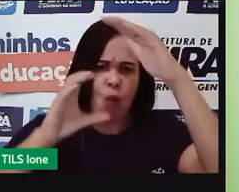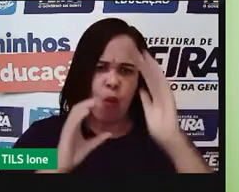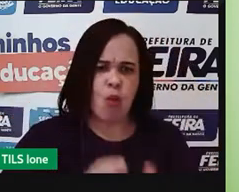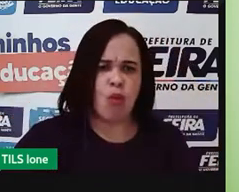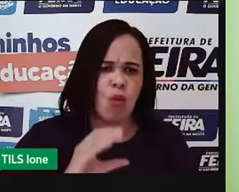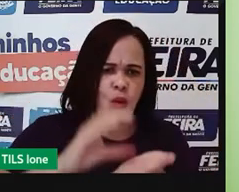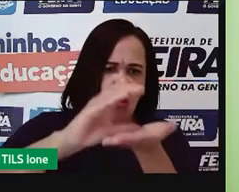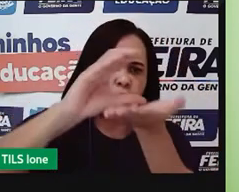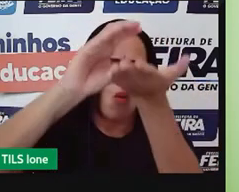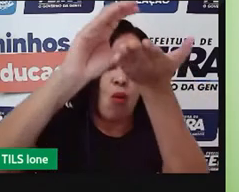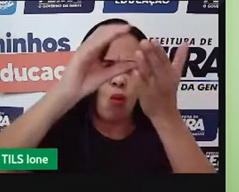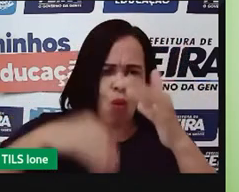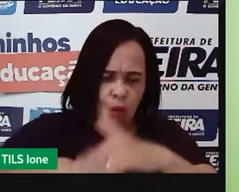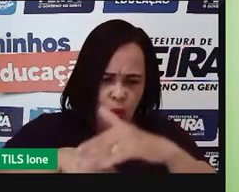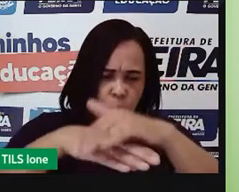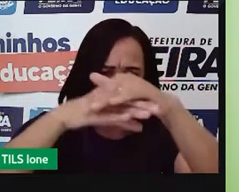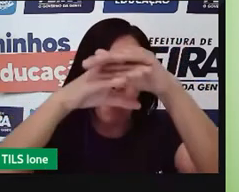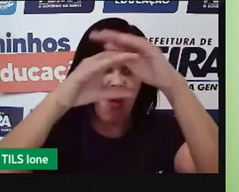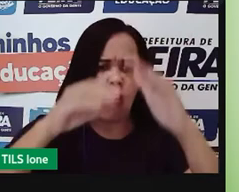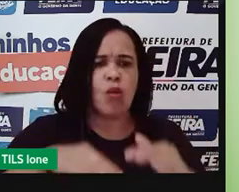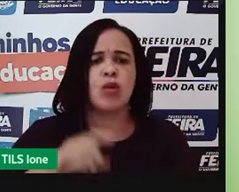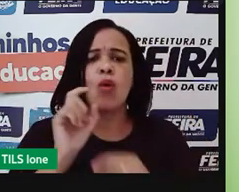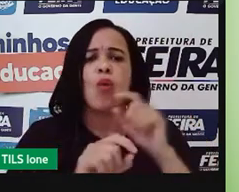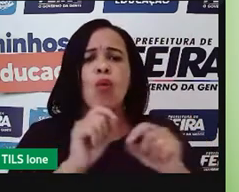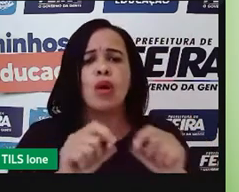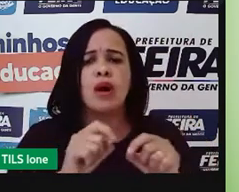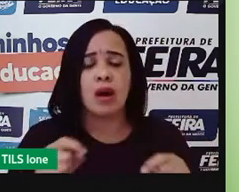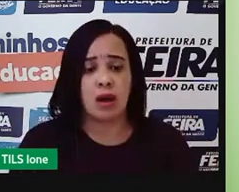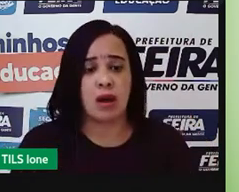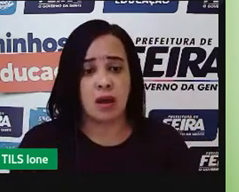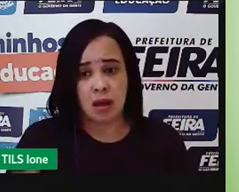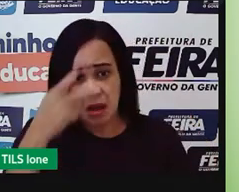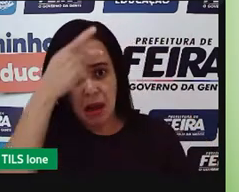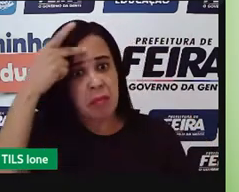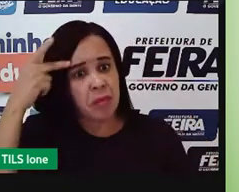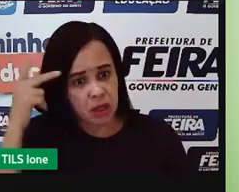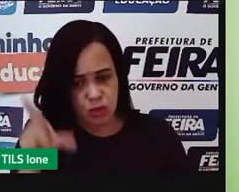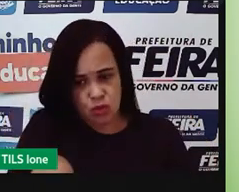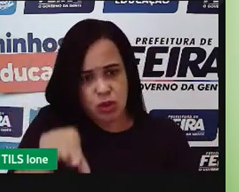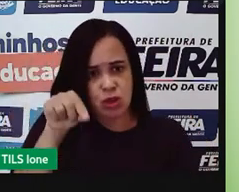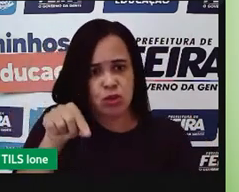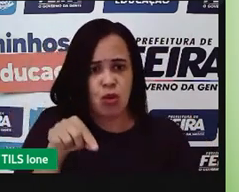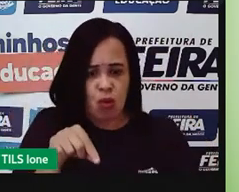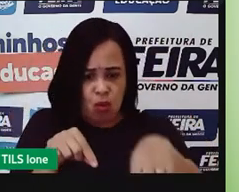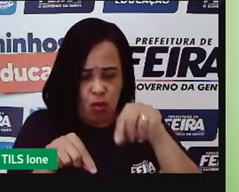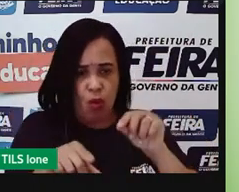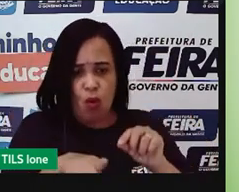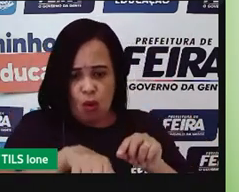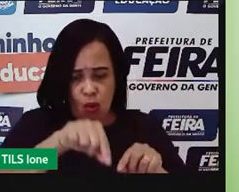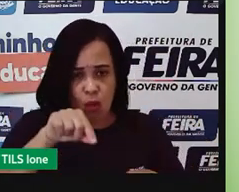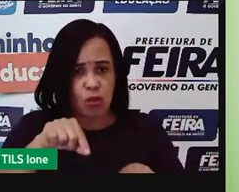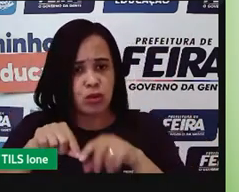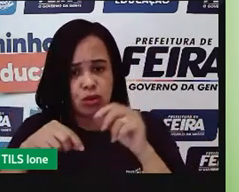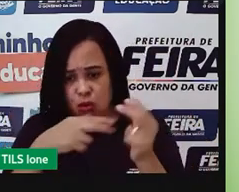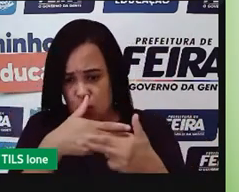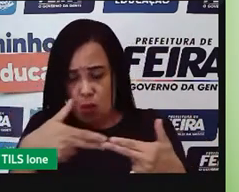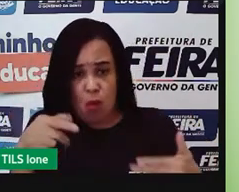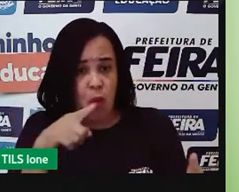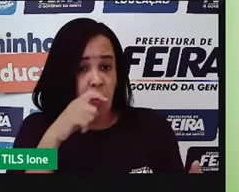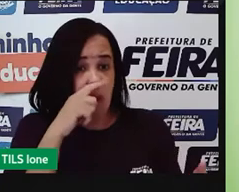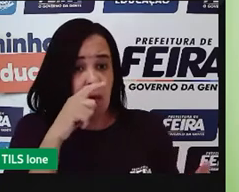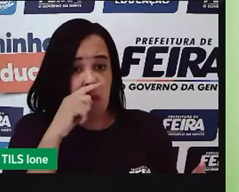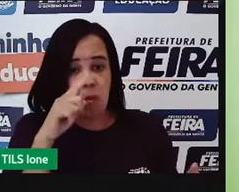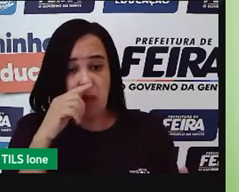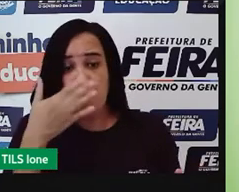vai comprar nem tem de lá para ver. As mudas já vão selecionadas para o campo. Tem engenheiros para tudo, tem engenheiro